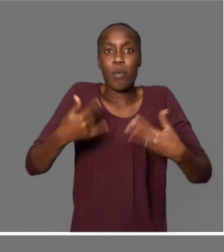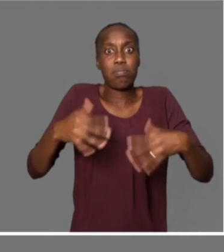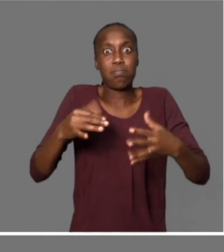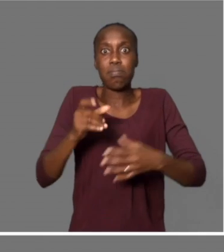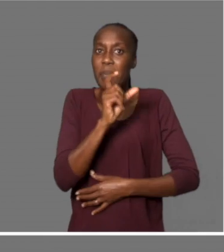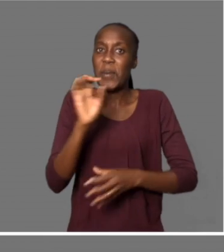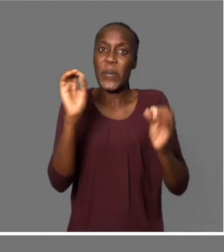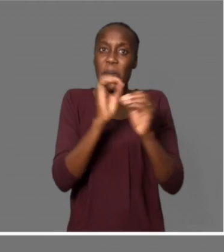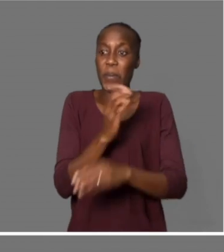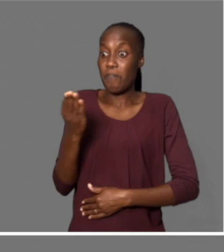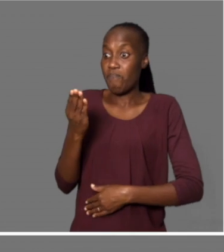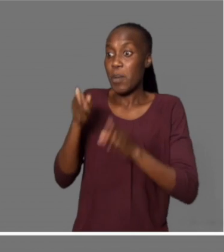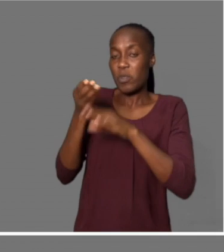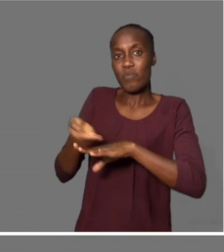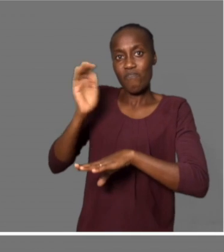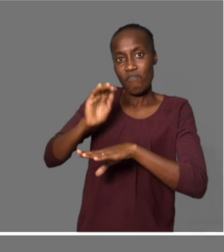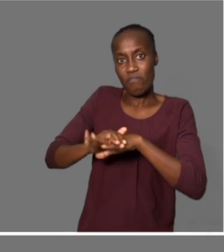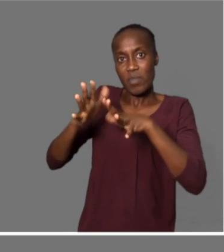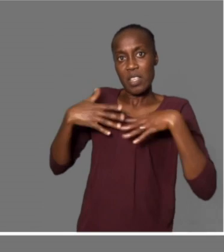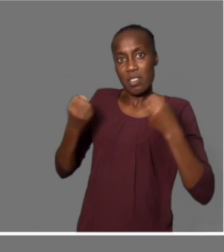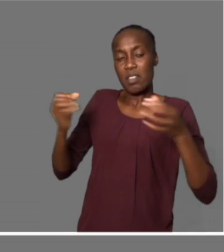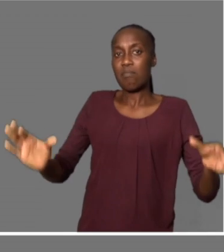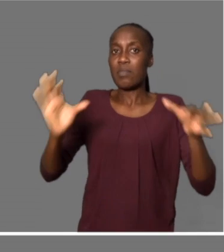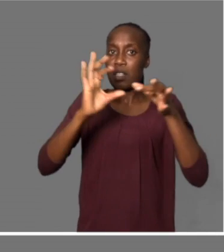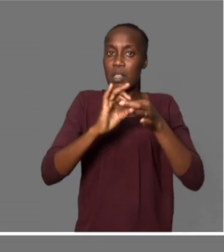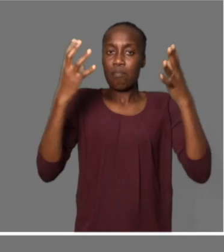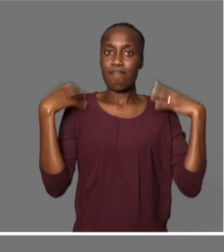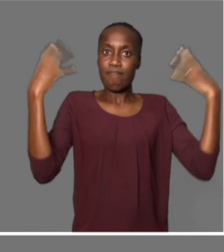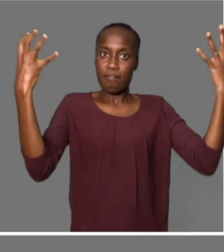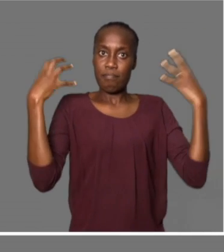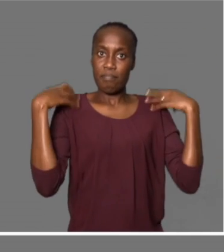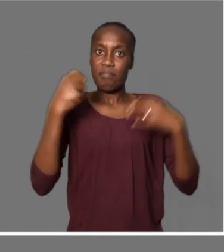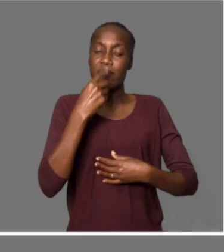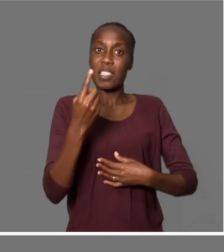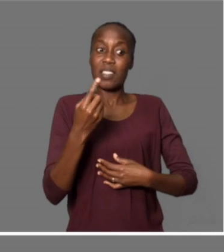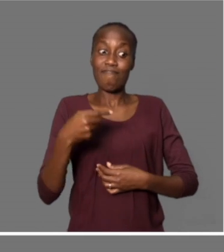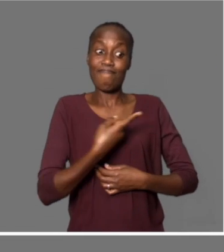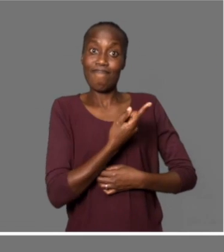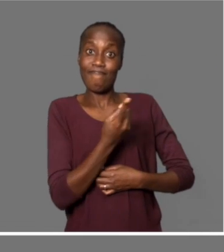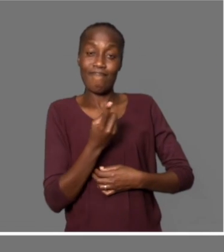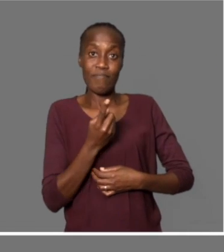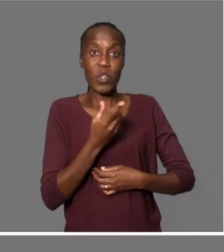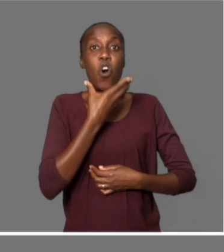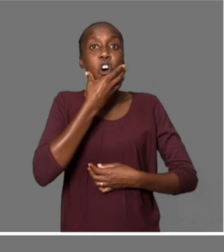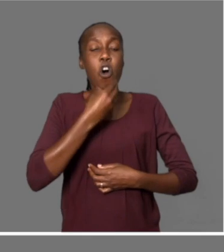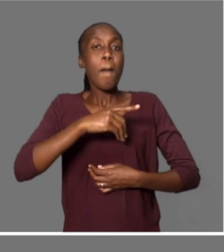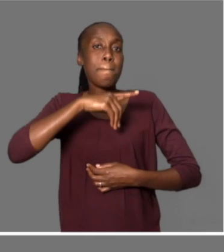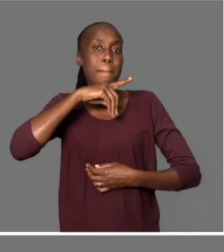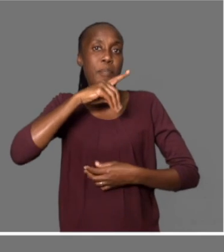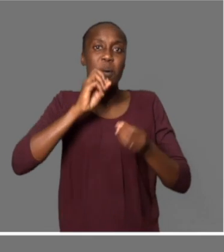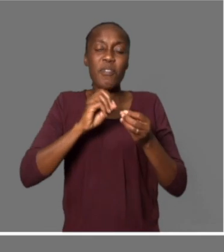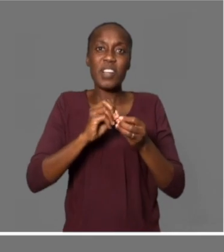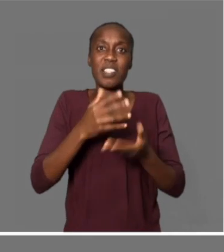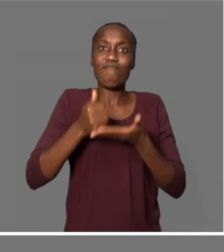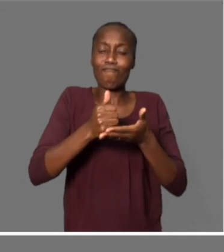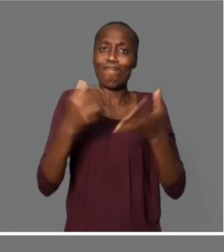Técnicos de saúde ligados à reabilitação física. Aneltece o esforço de Cristóvão Mário para a reabilitação do